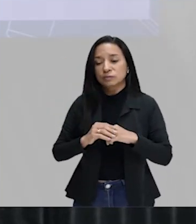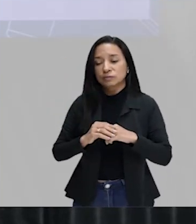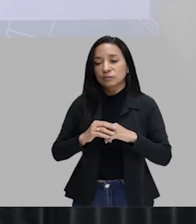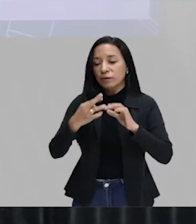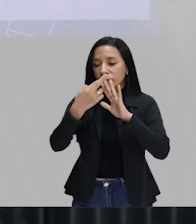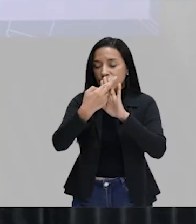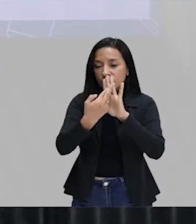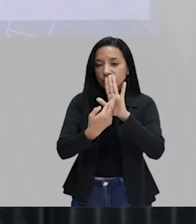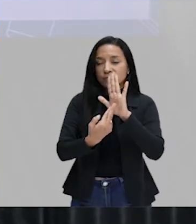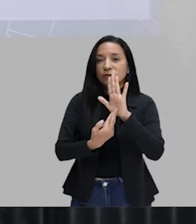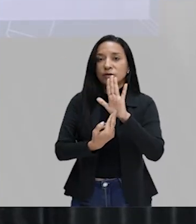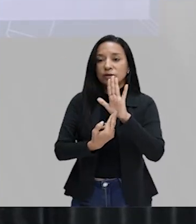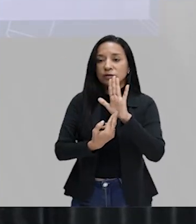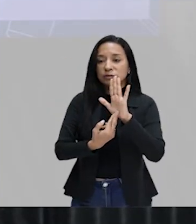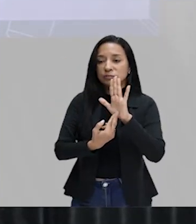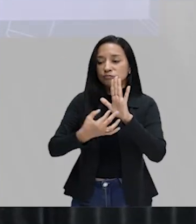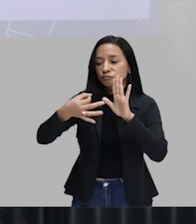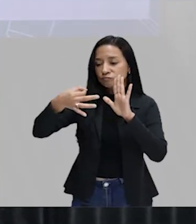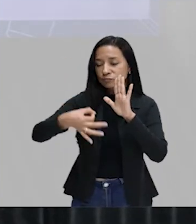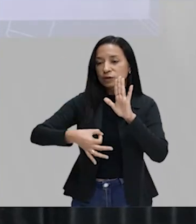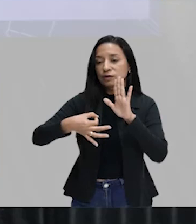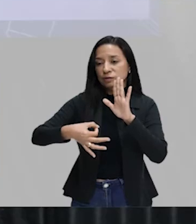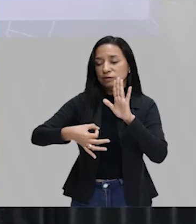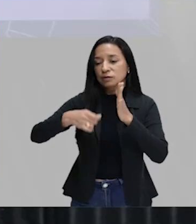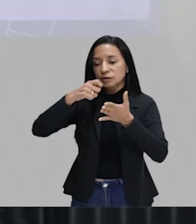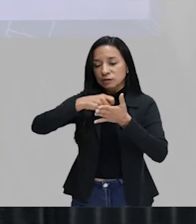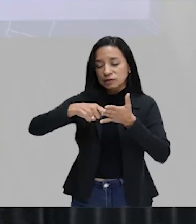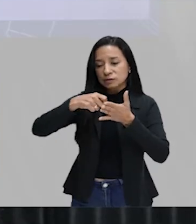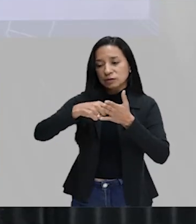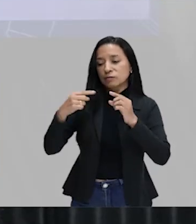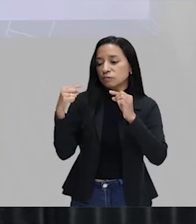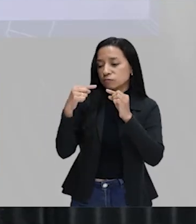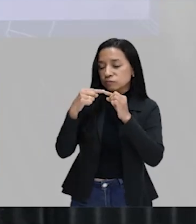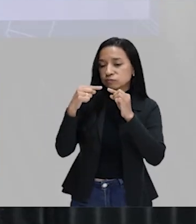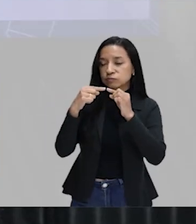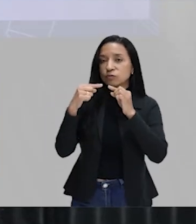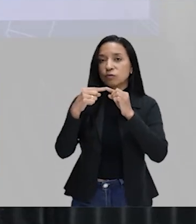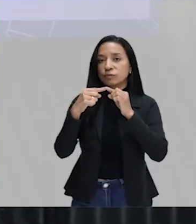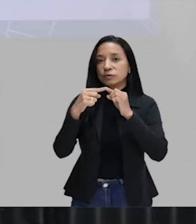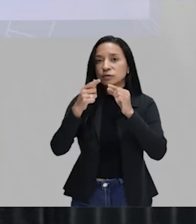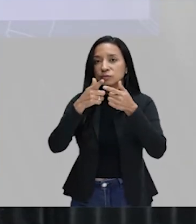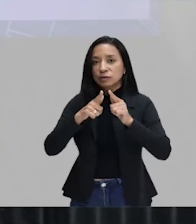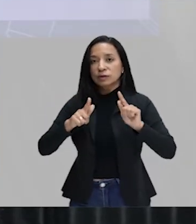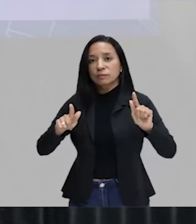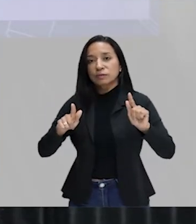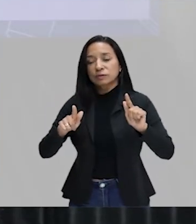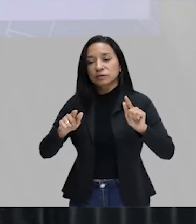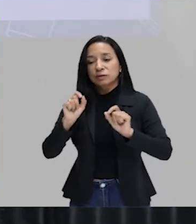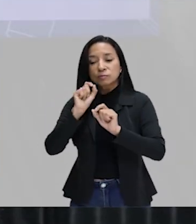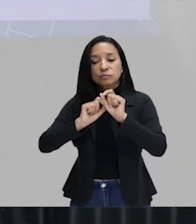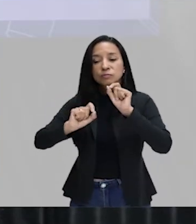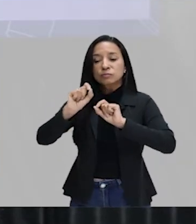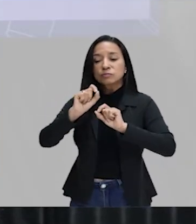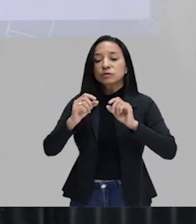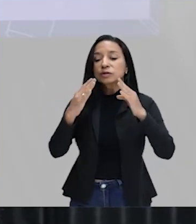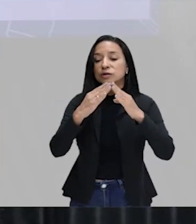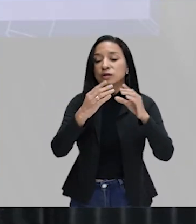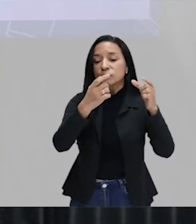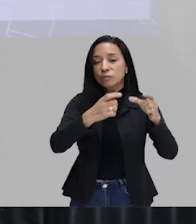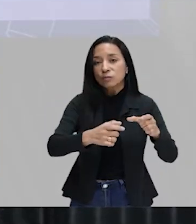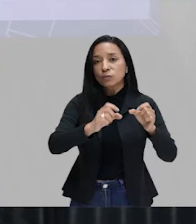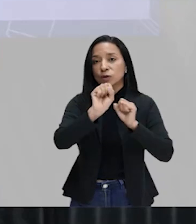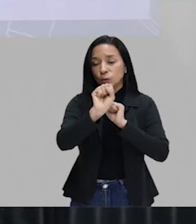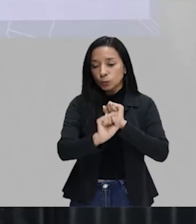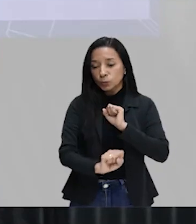norma, coloca todo mundo no padrão só. Eu escrevo de acordo com a gramática normativa brasileira, quem mora no sul vai entender